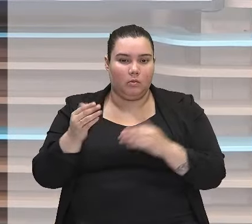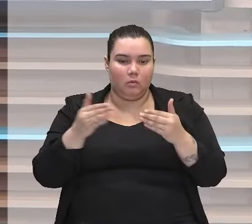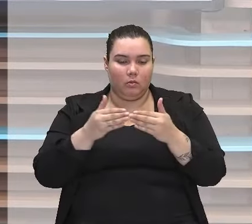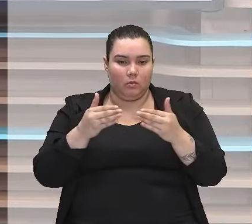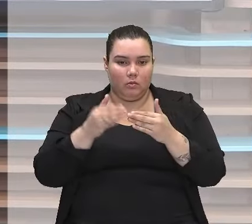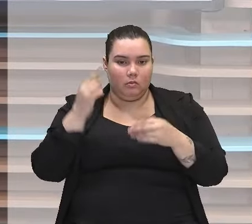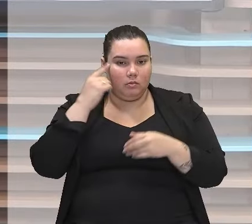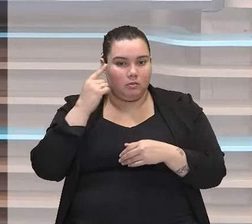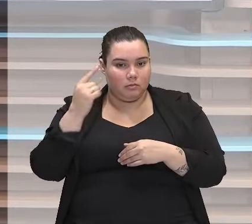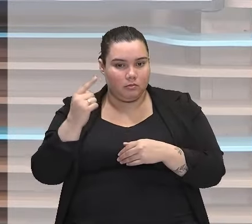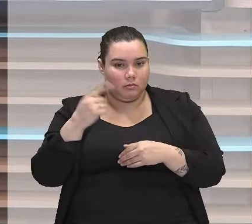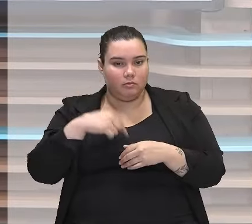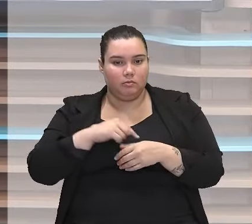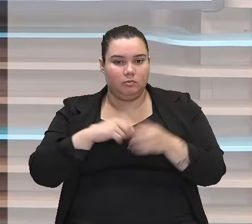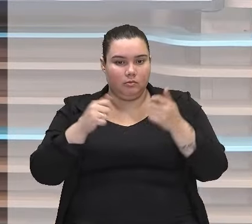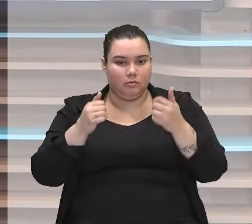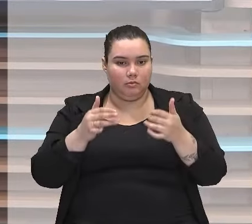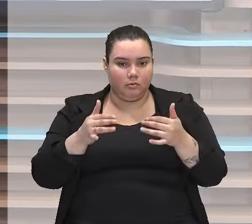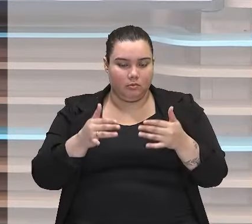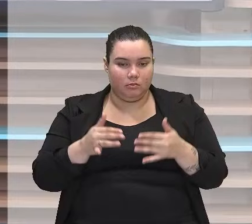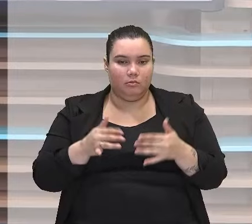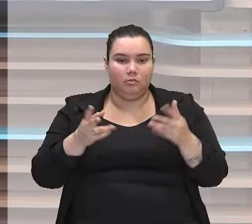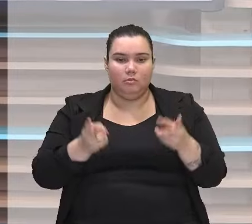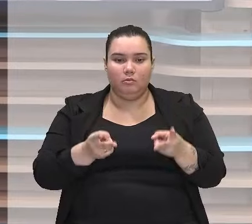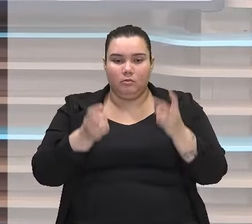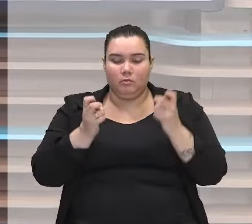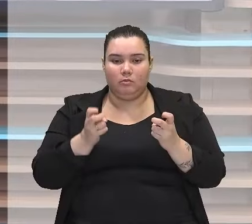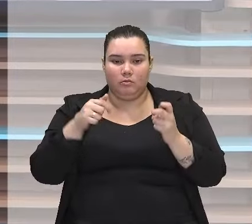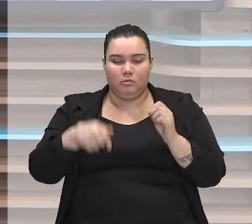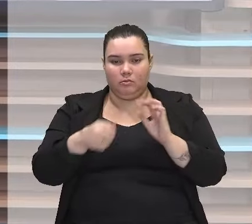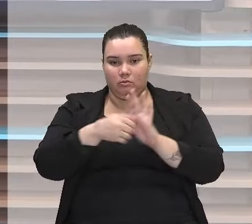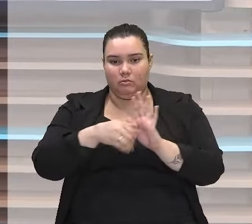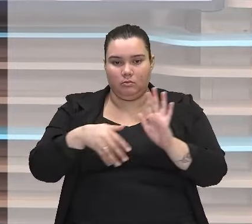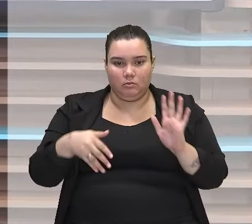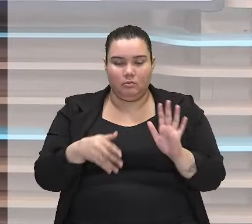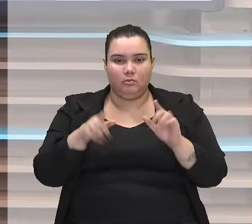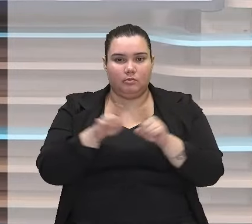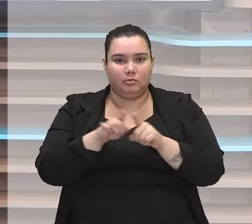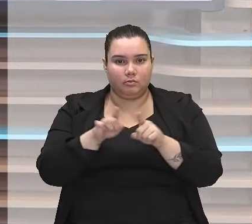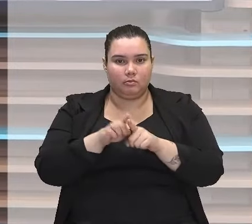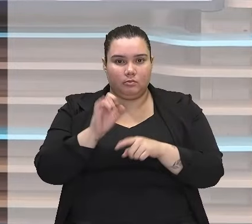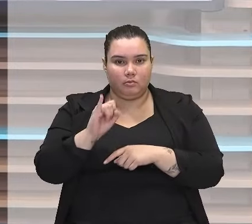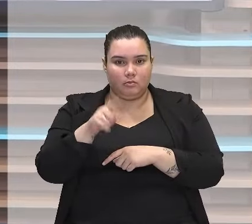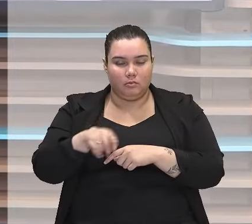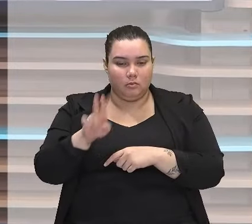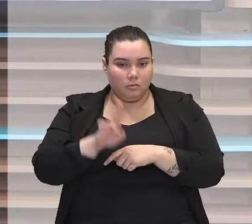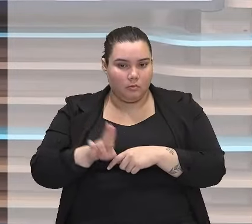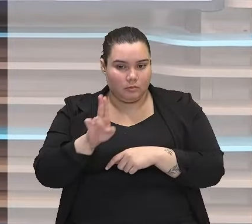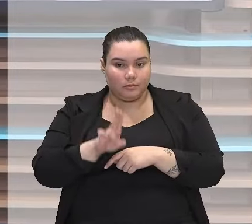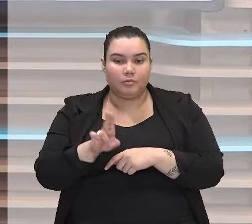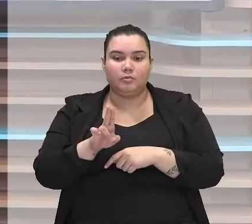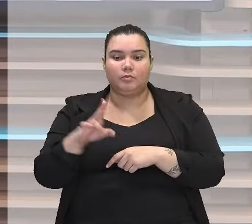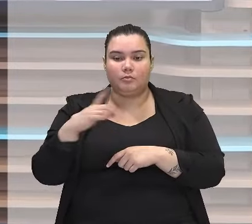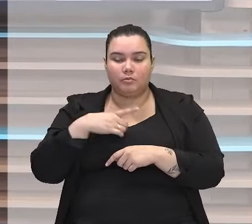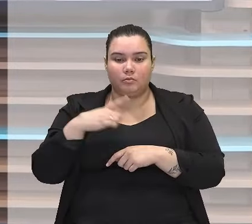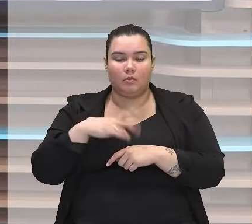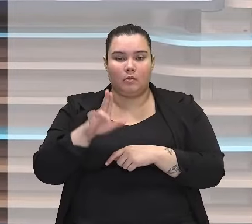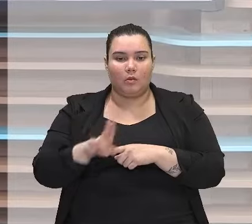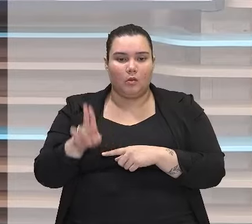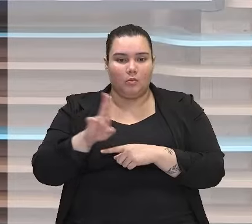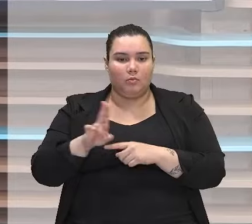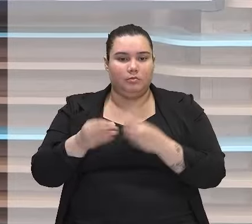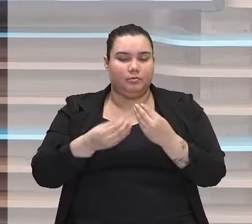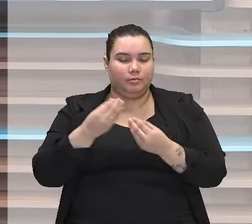ideológica, como nós acabamos de ver. E perceba que essas figuras de linguagem, quando você utiliza, elas são utilizadas